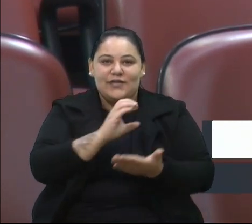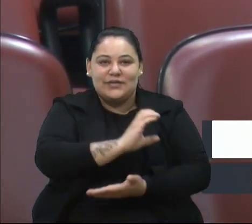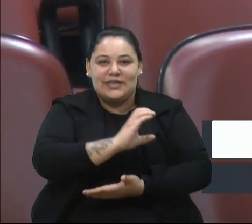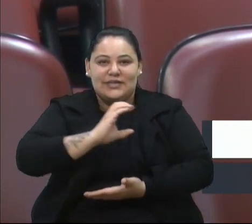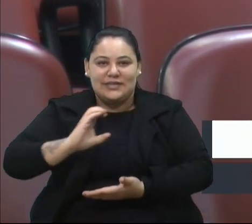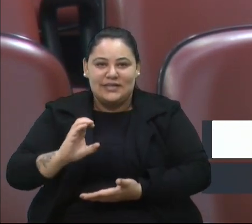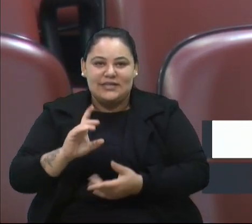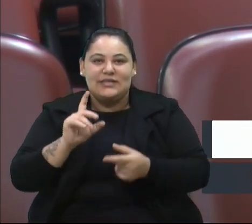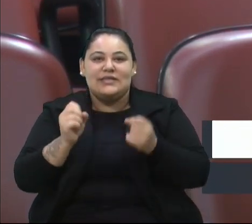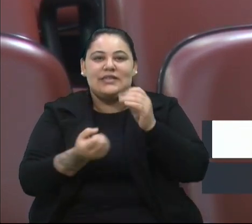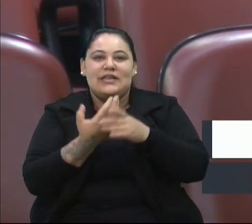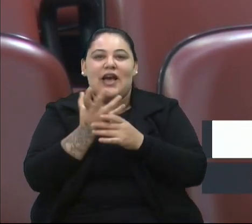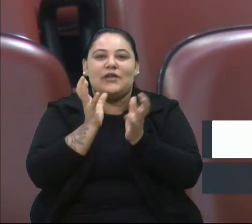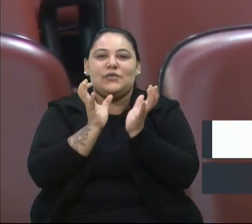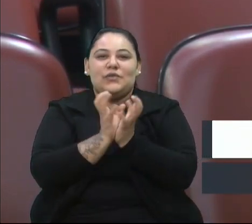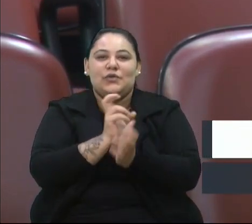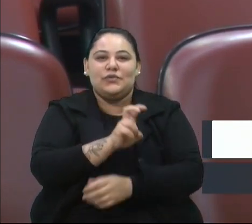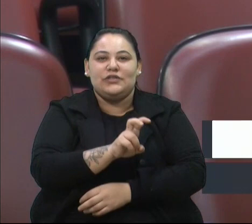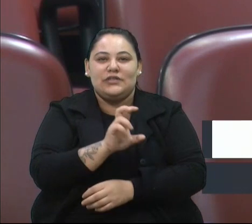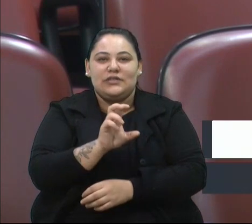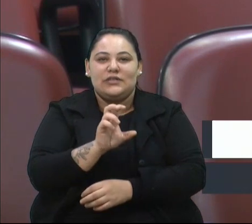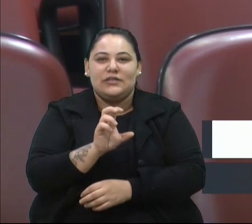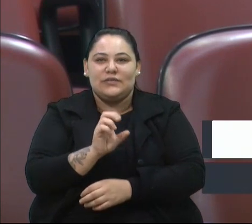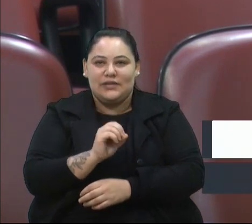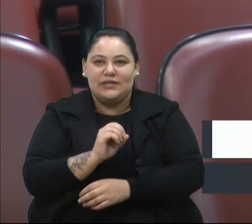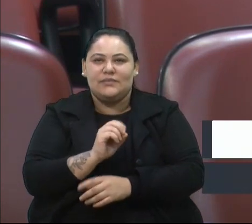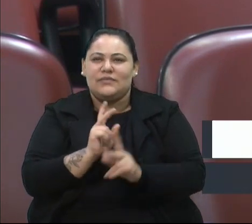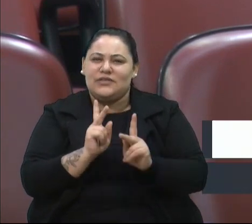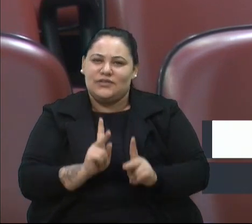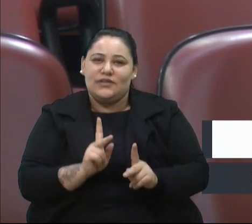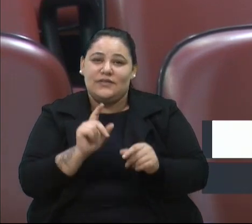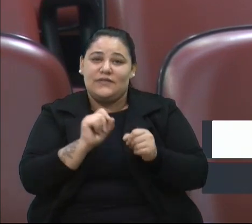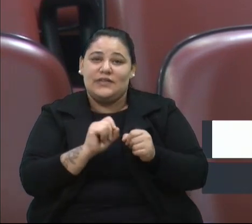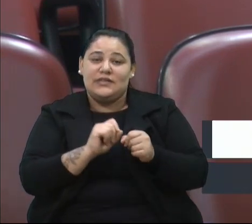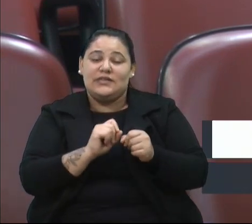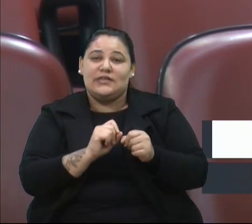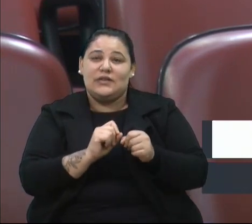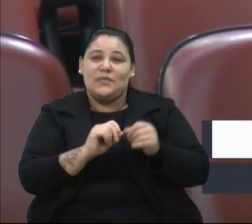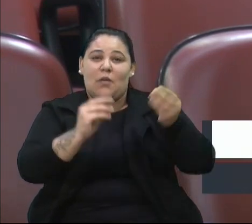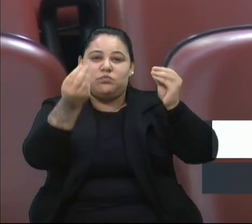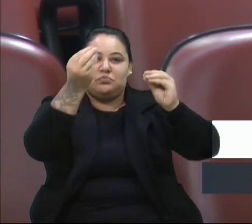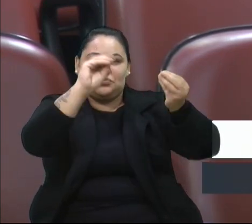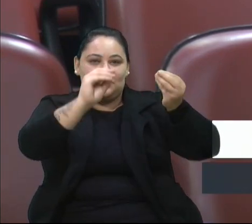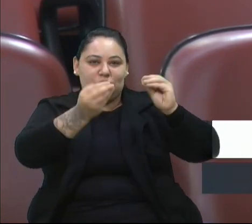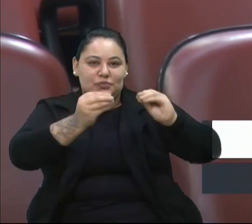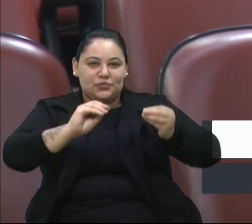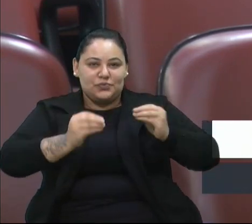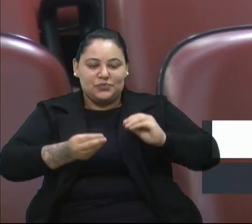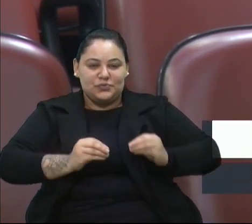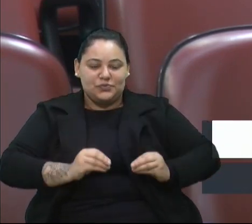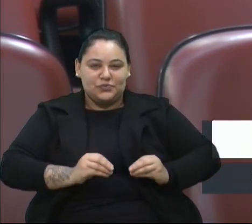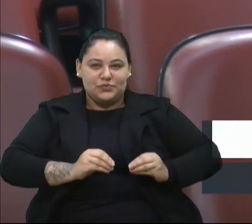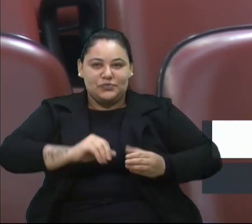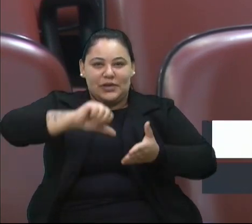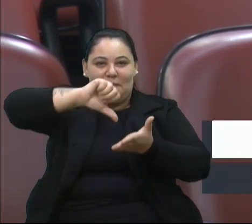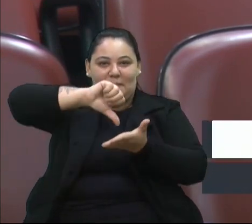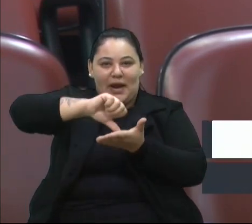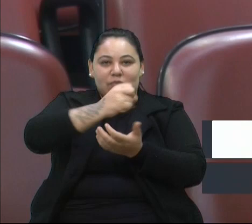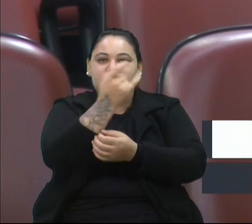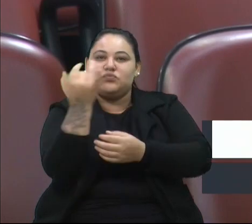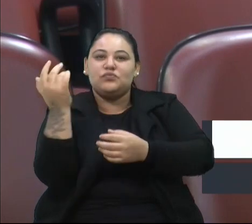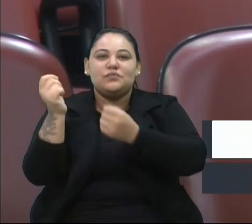E fizeram uma equipe aí de 50 e foram fazer uma revitalização na praça da área central.